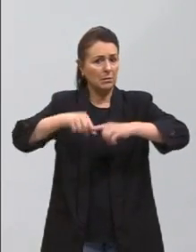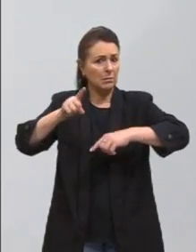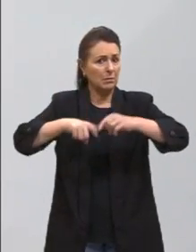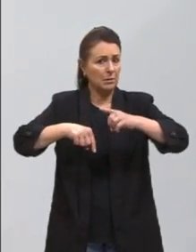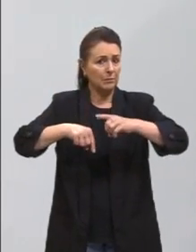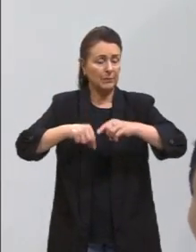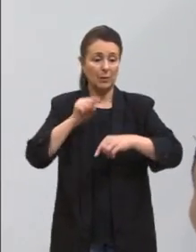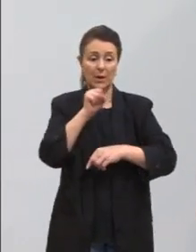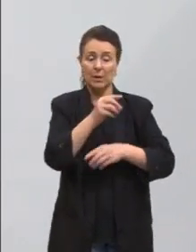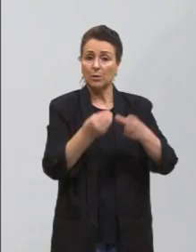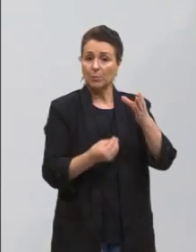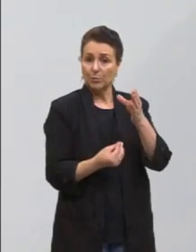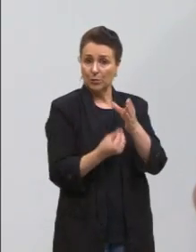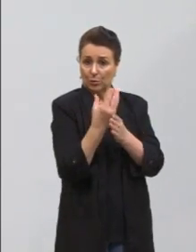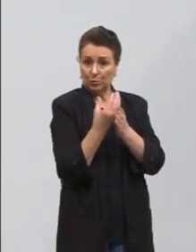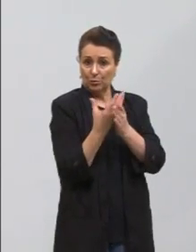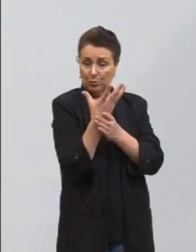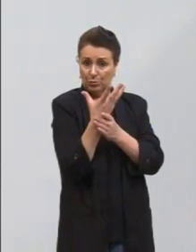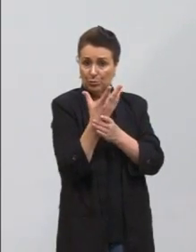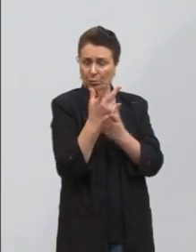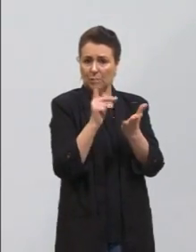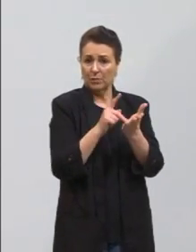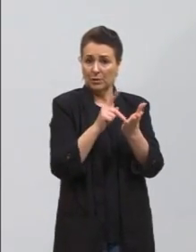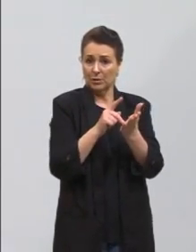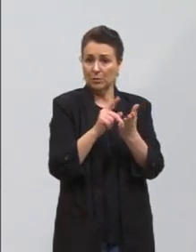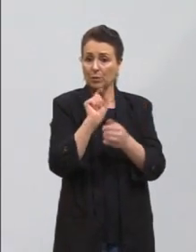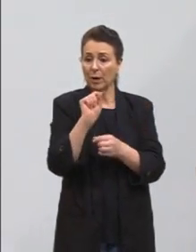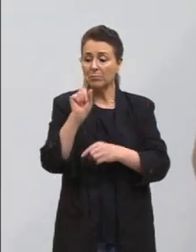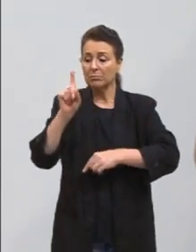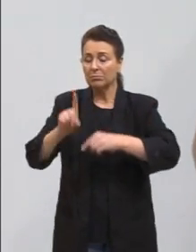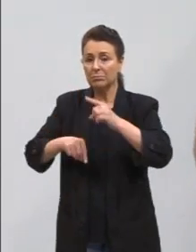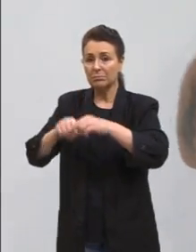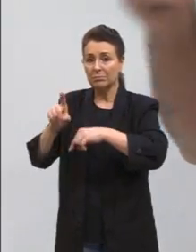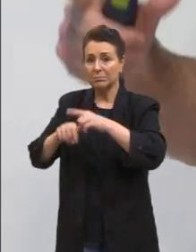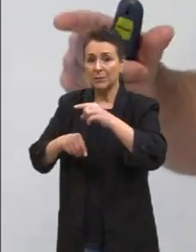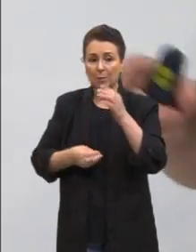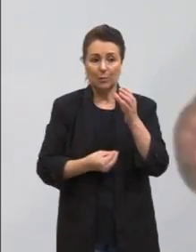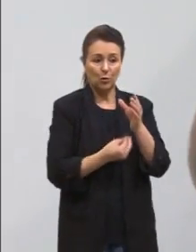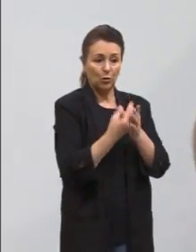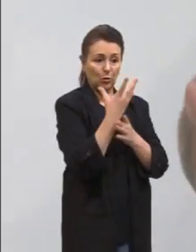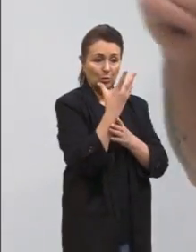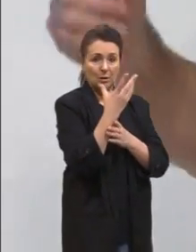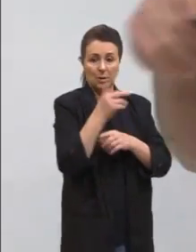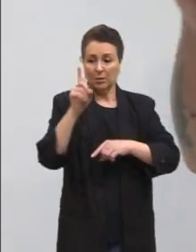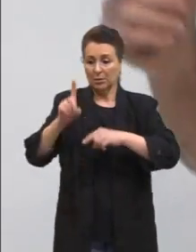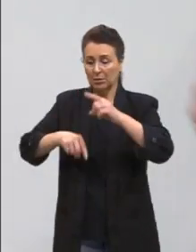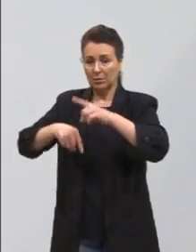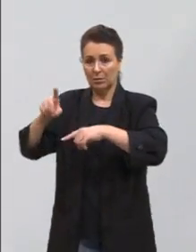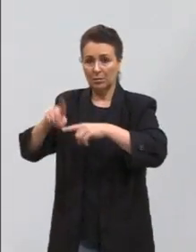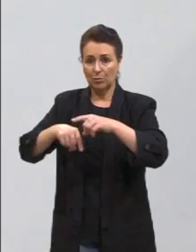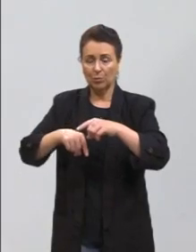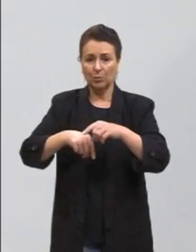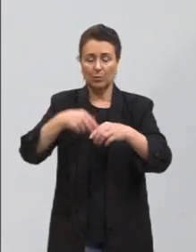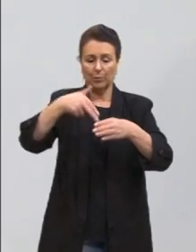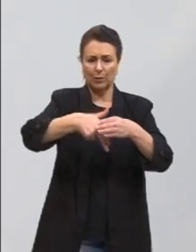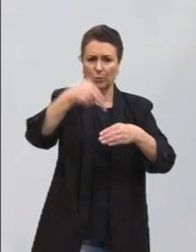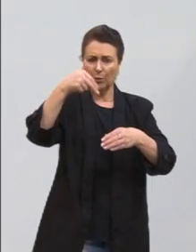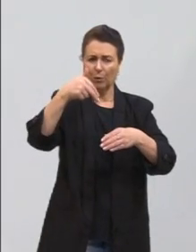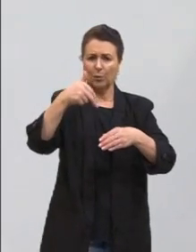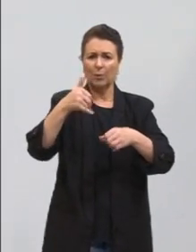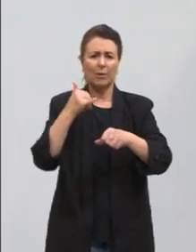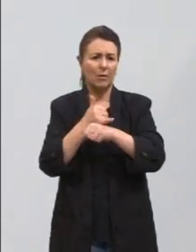transgênicos, na verdade, são produção de mercadorias, como se produz petróleo, como se produz aço, ferro, se produz